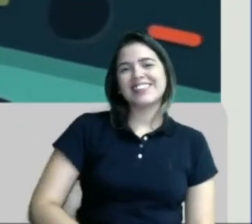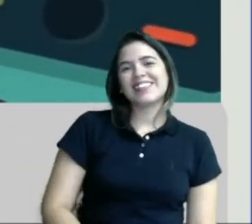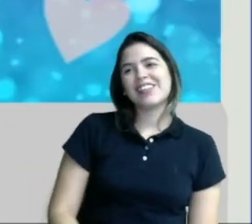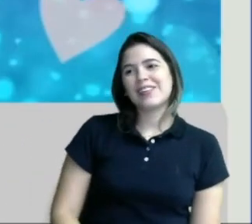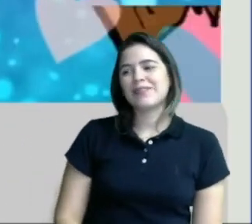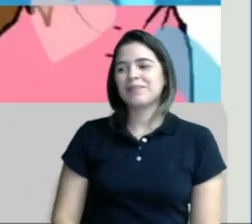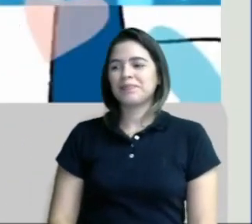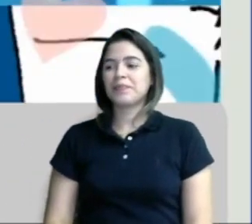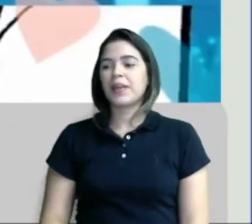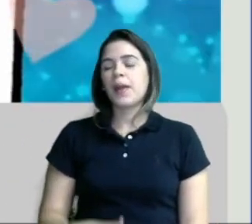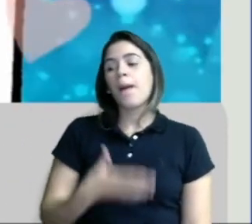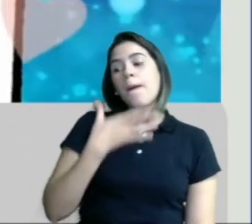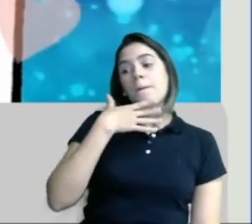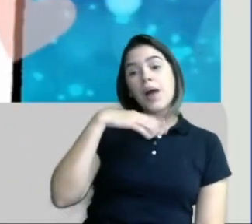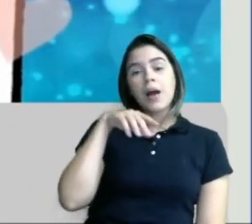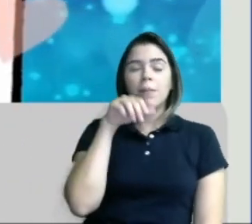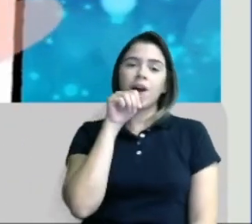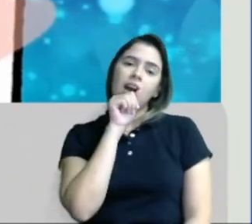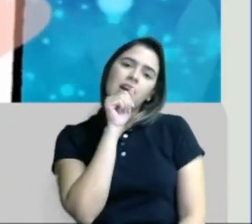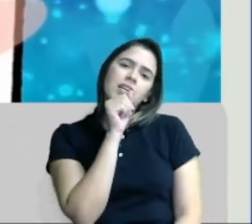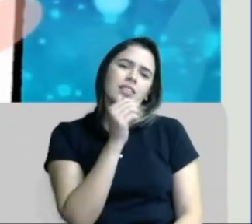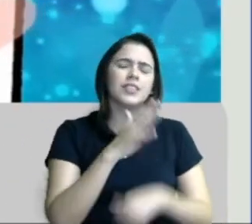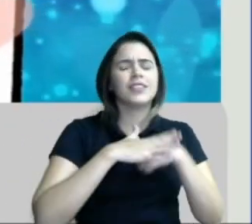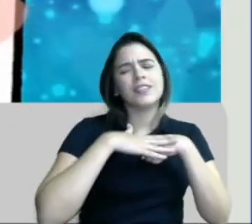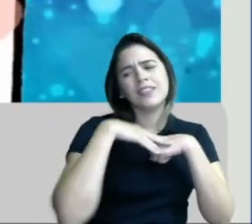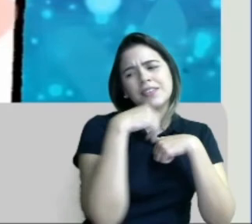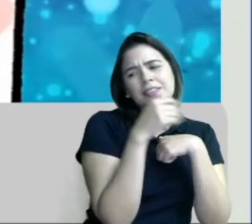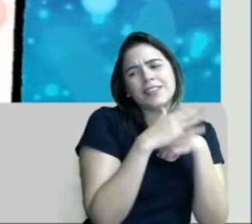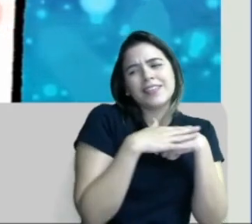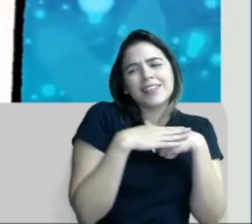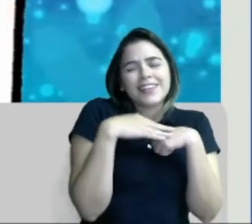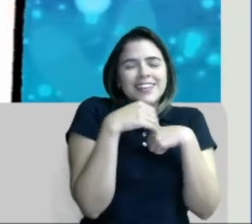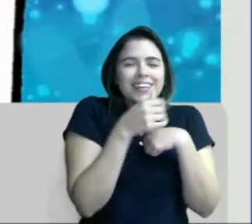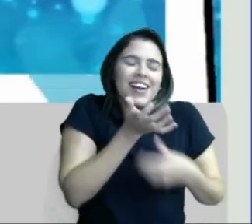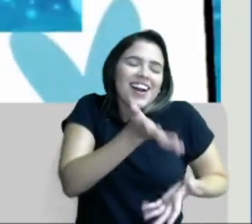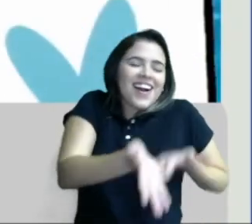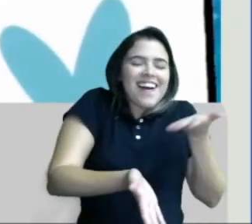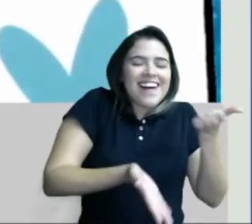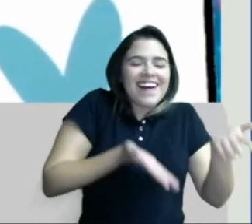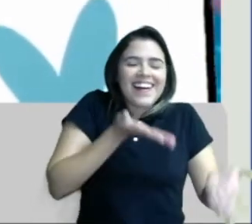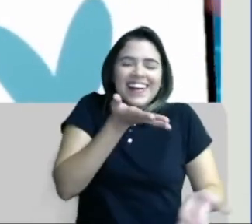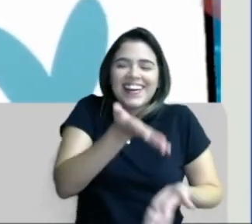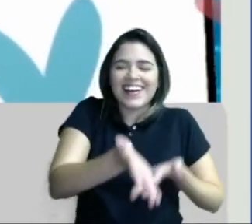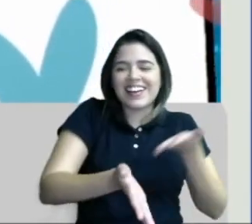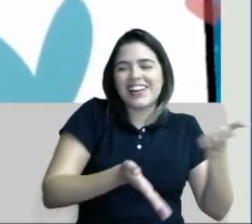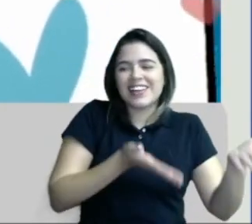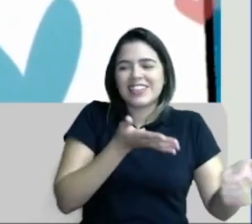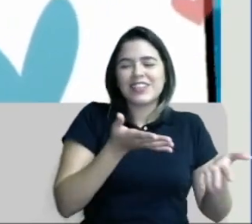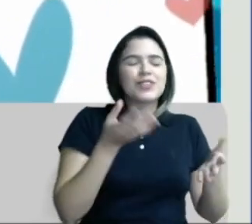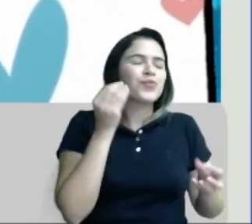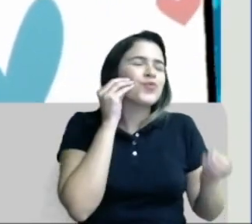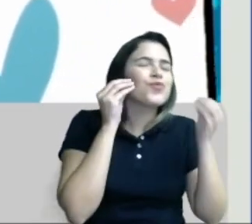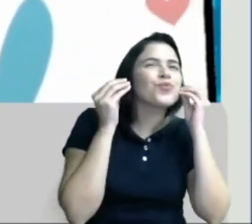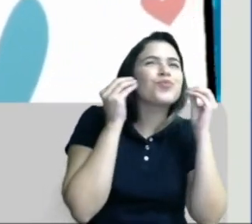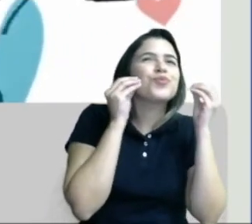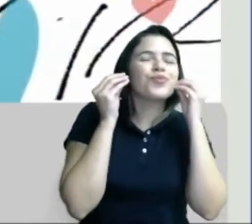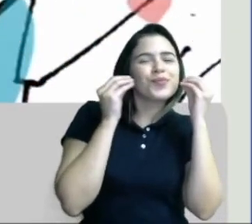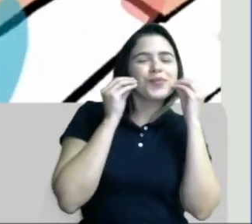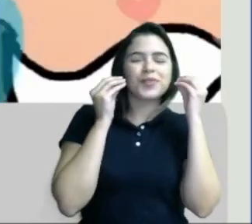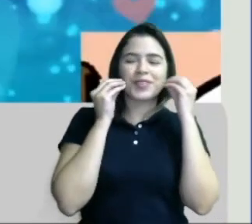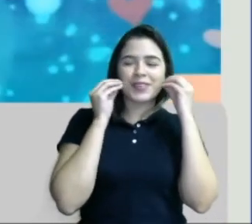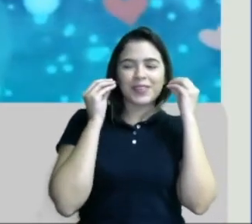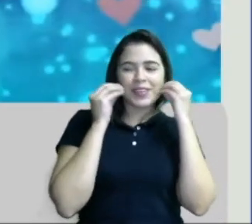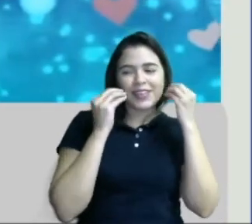Hum... Vai, paizinho. Cuida de mim com carinho. E me dá beijinhos.